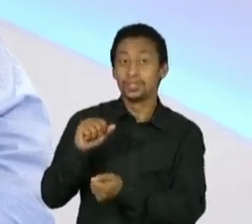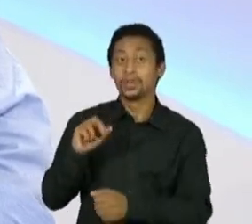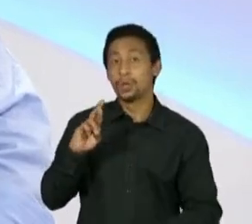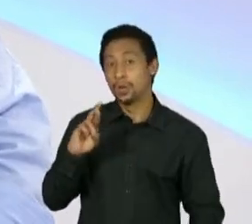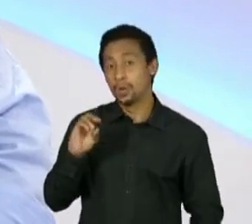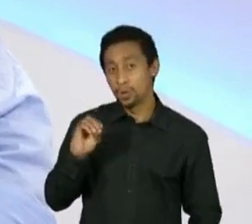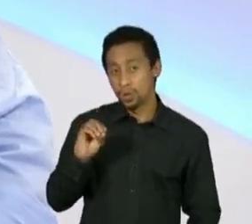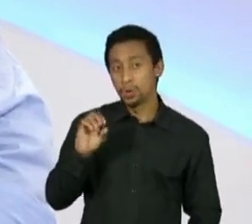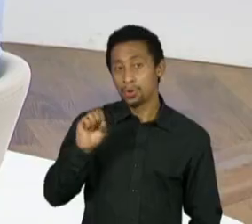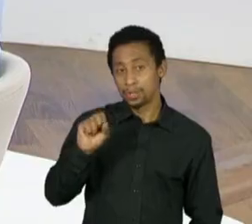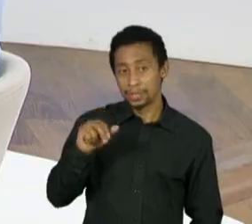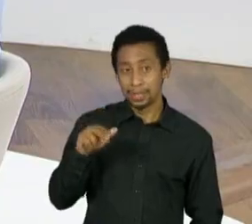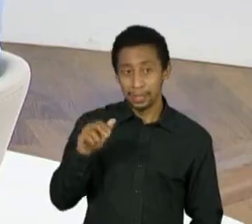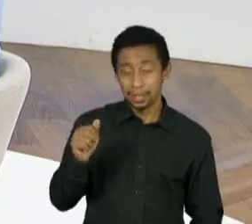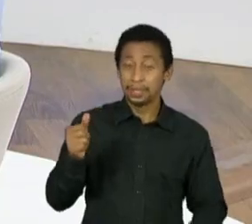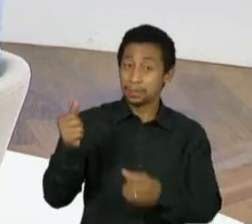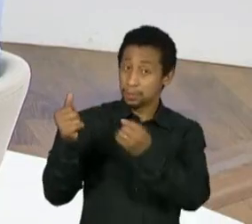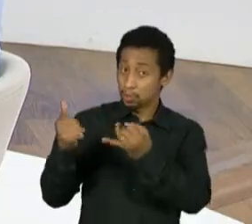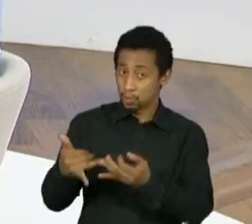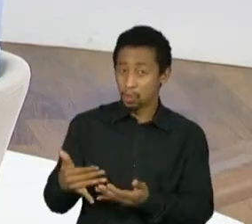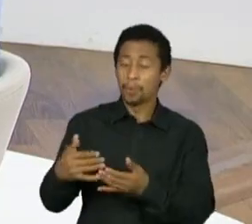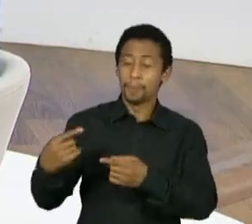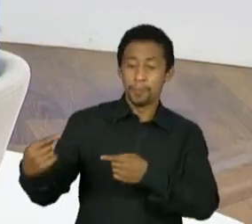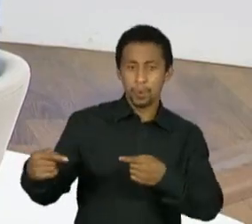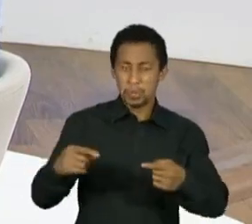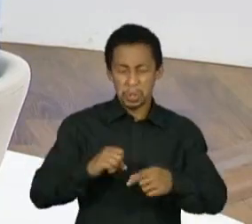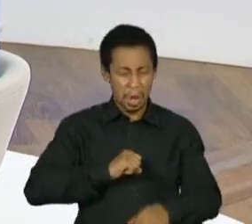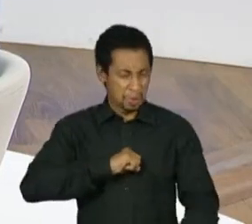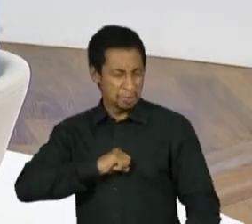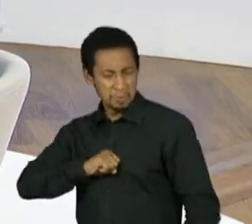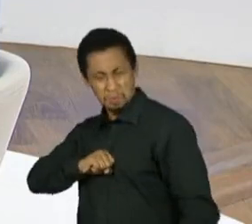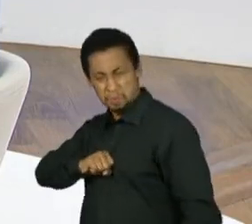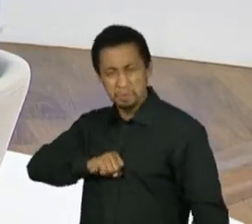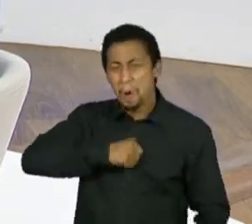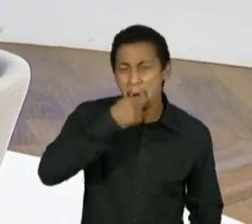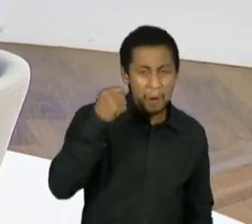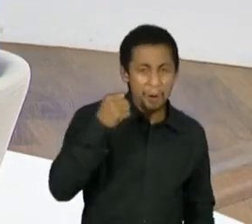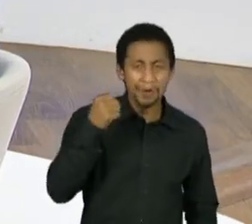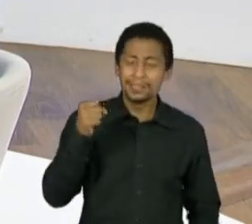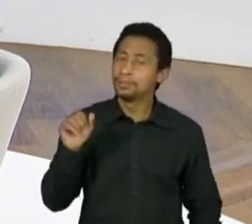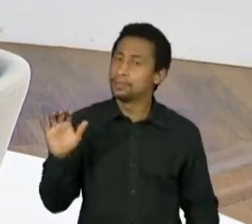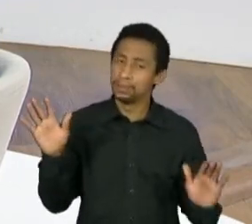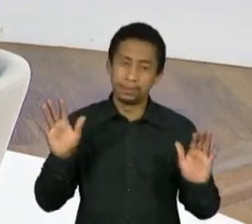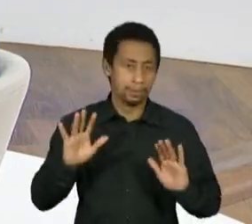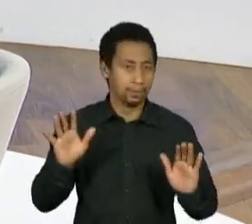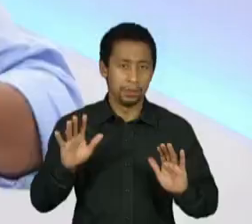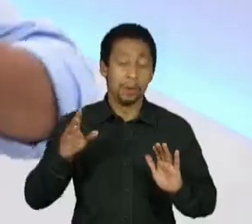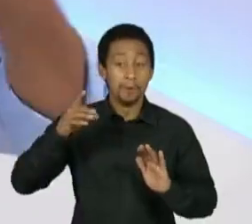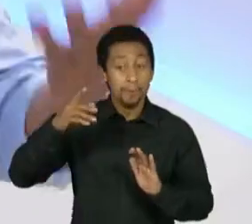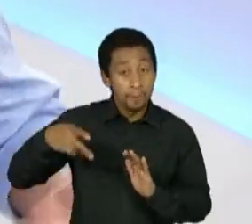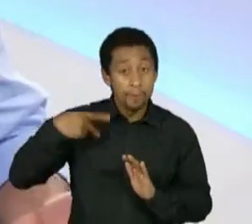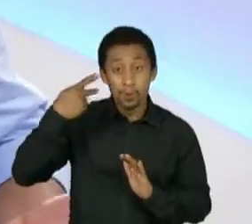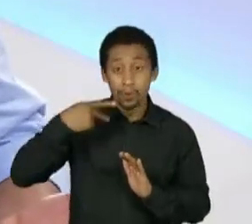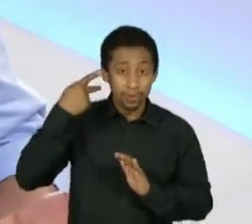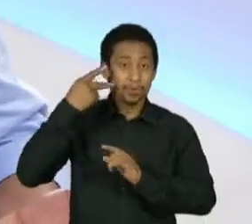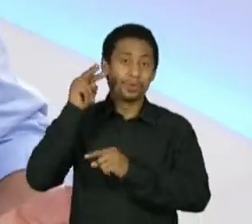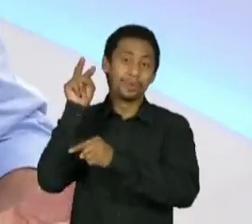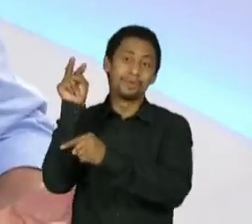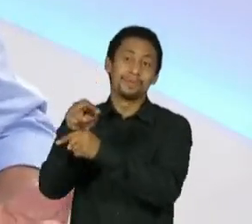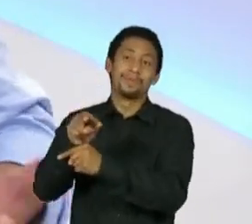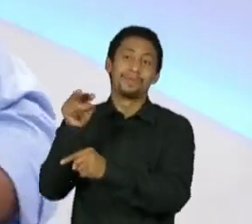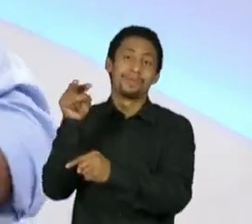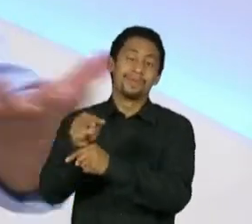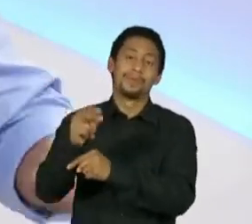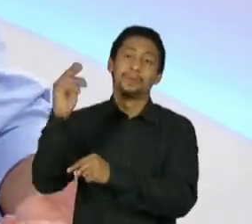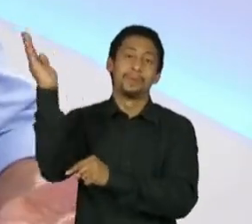se faz não com ódio, mas ela defende o Brasil para o direito de todos os brasileiros,